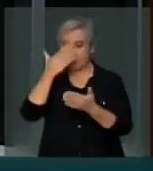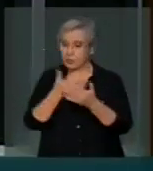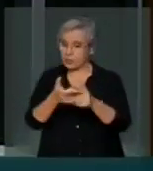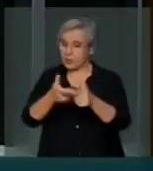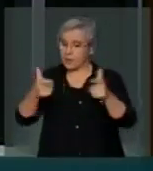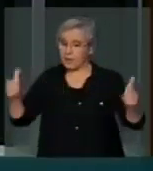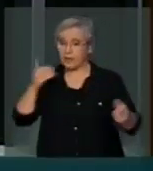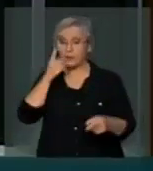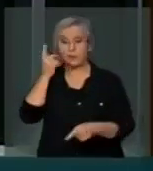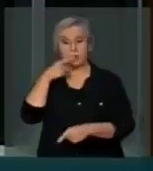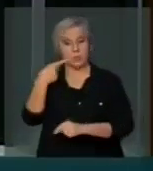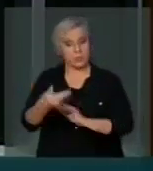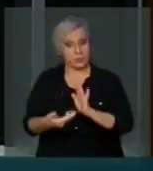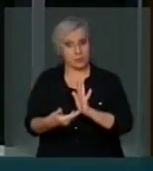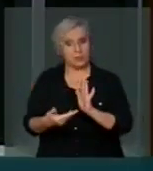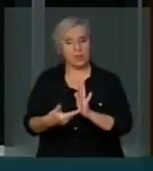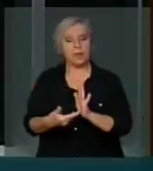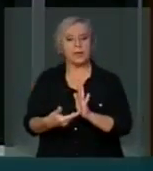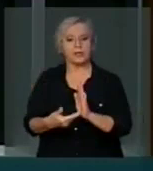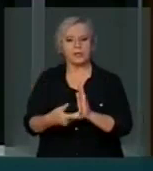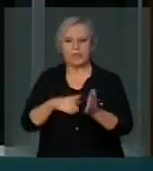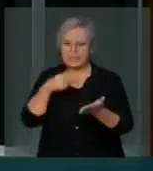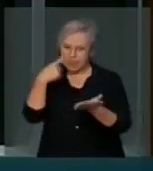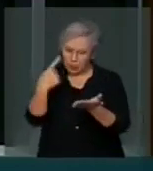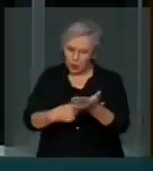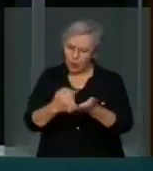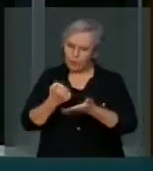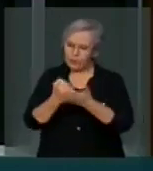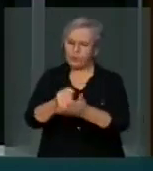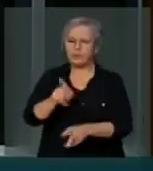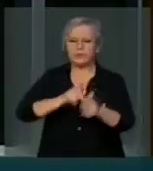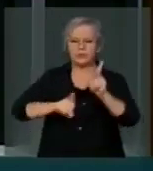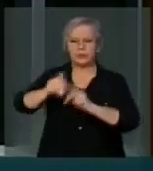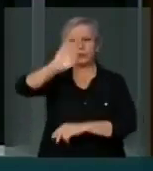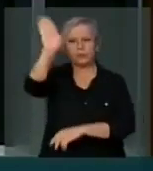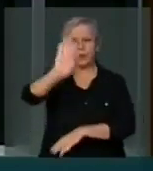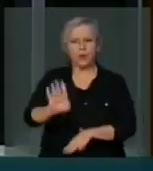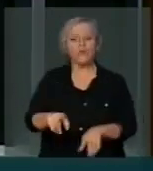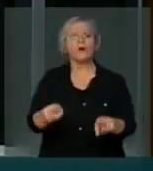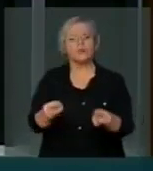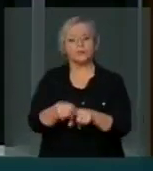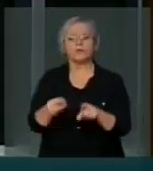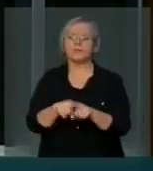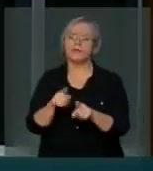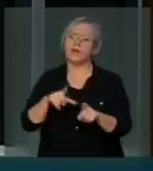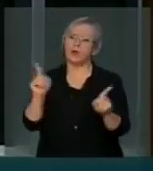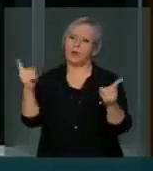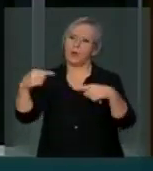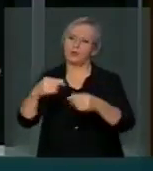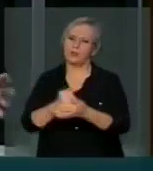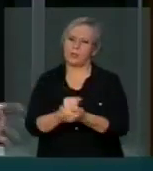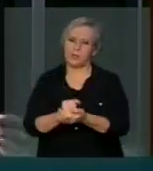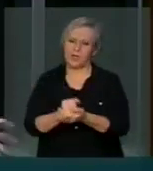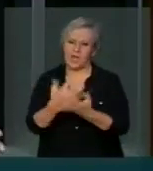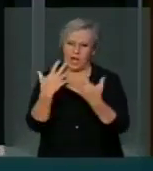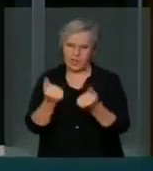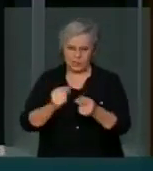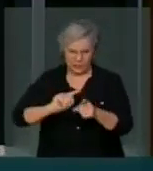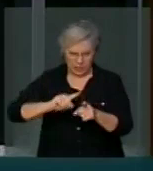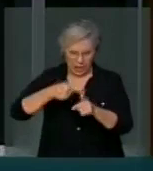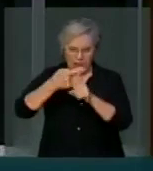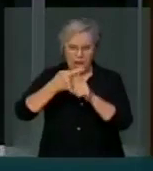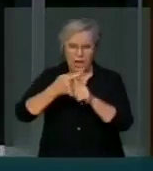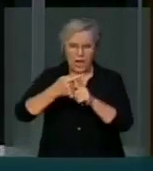parlamentares dessa Casa, que tem compromisso com o povo brasileiro, não vai admitir o aumento da carga